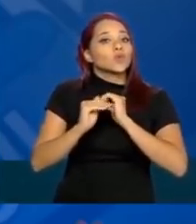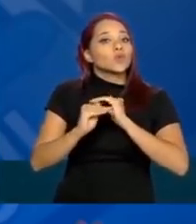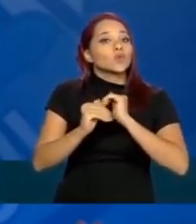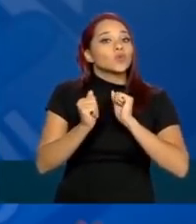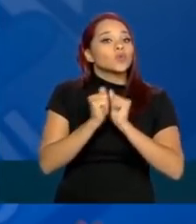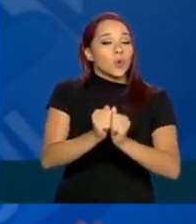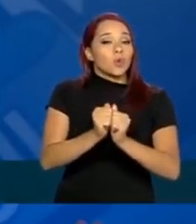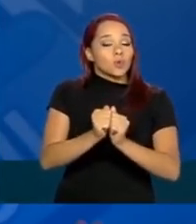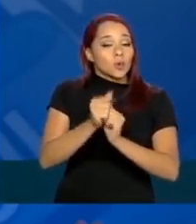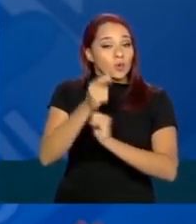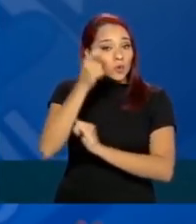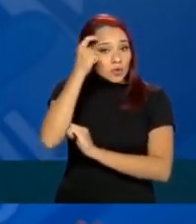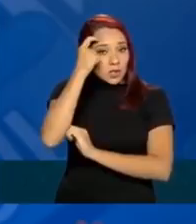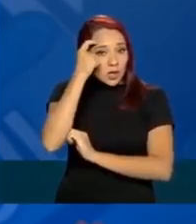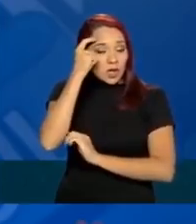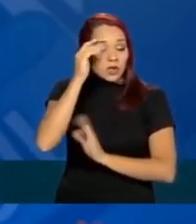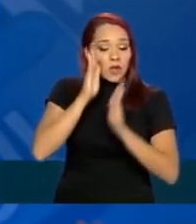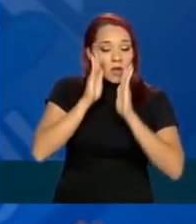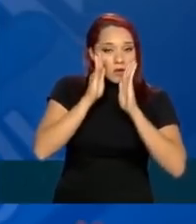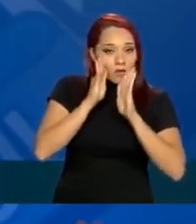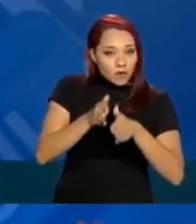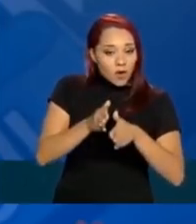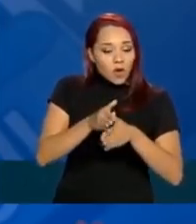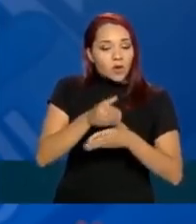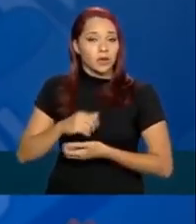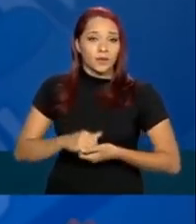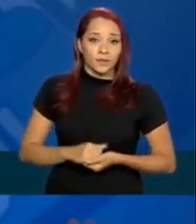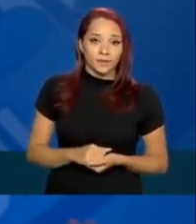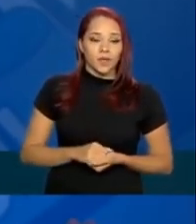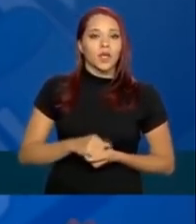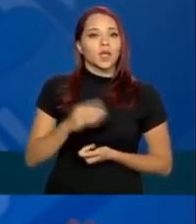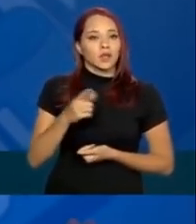Consciência, foco, disciplina.